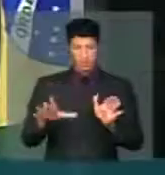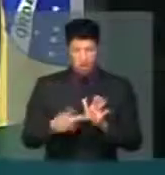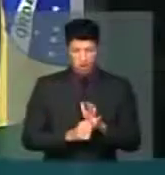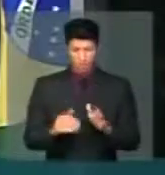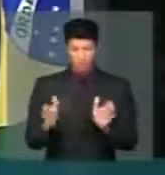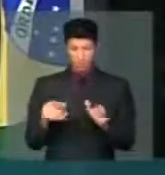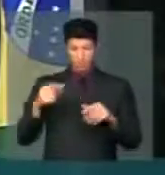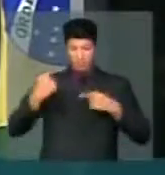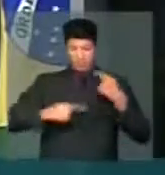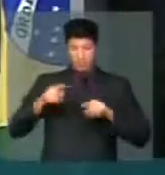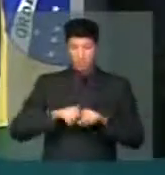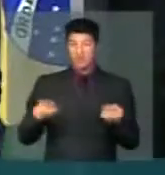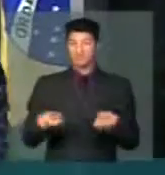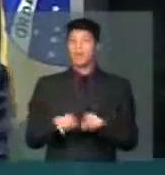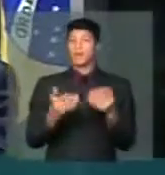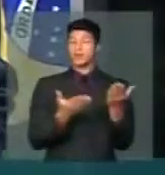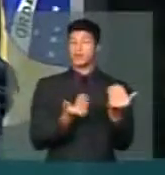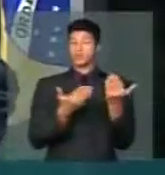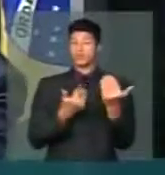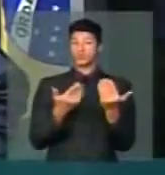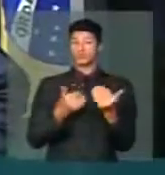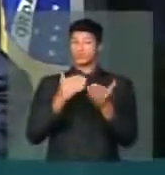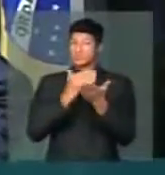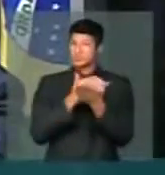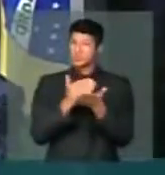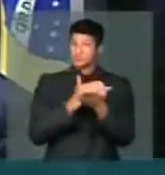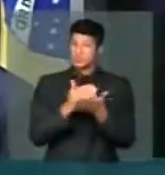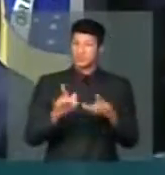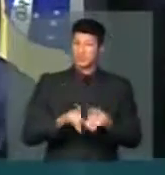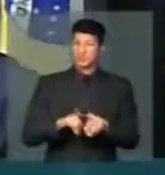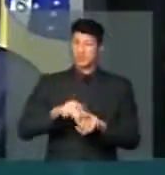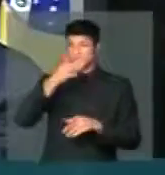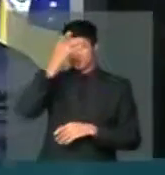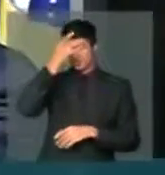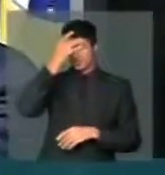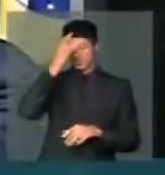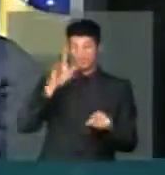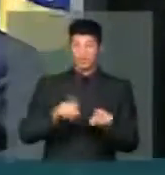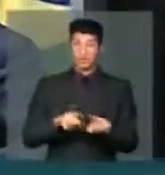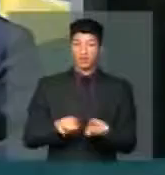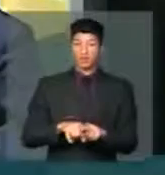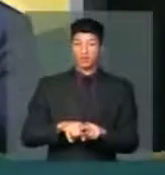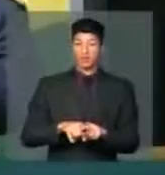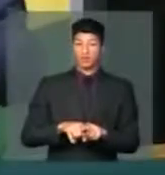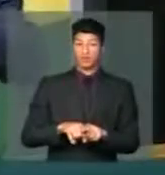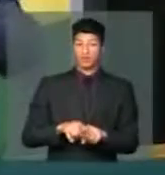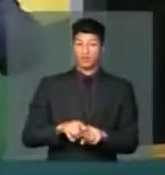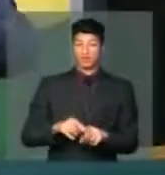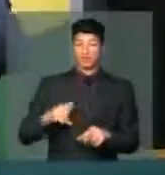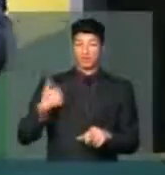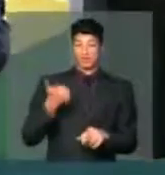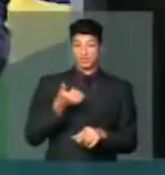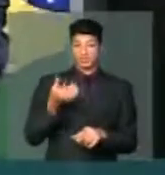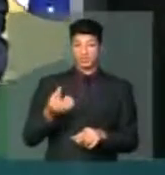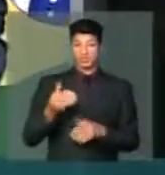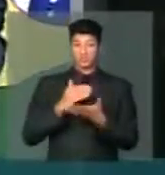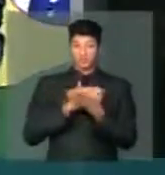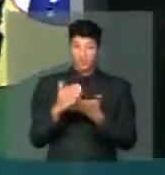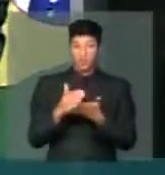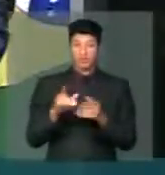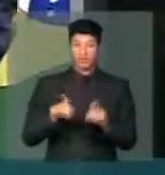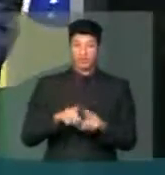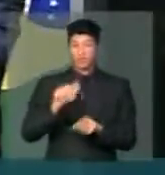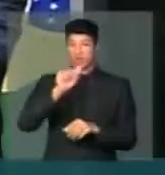rouba, nós também o jovem que comete conscientemente, apesar da sua pouca idade, comete